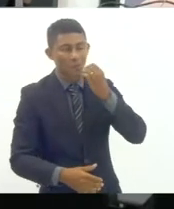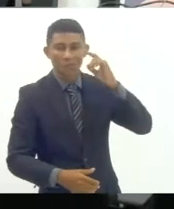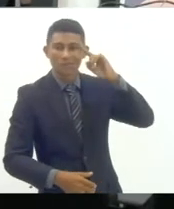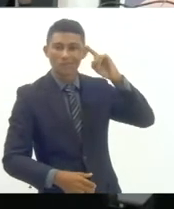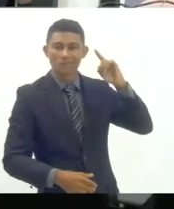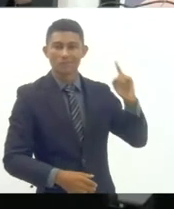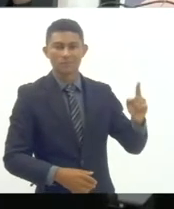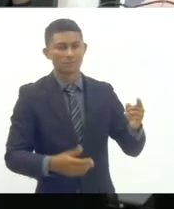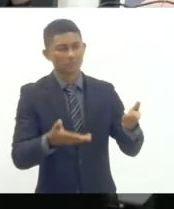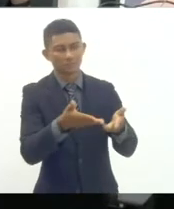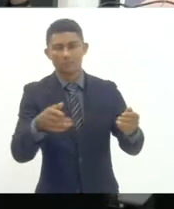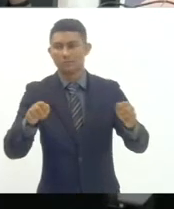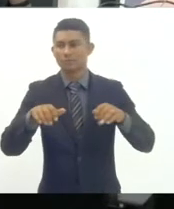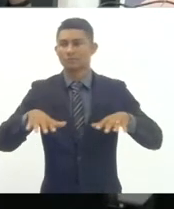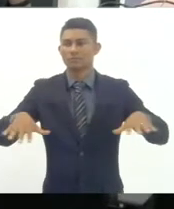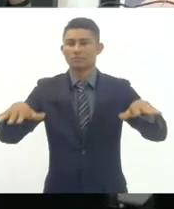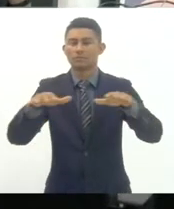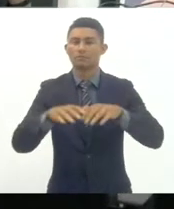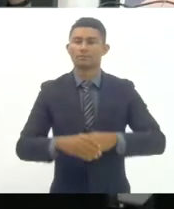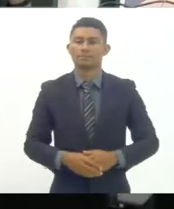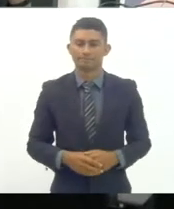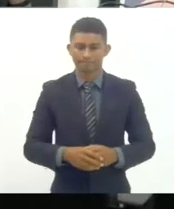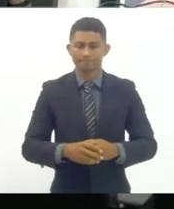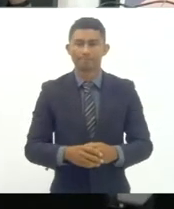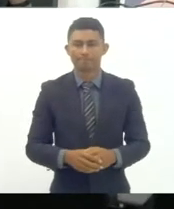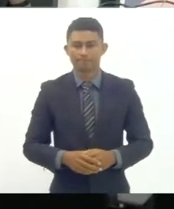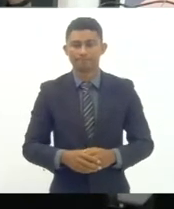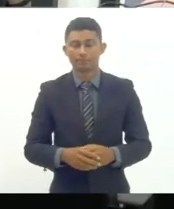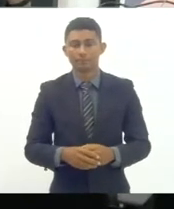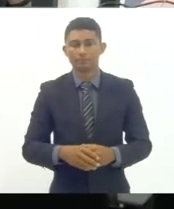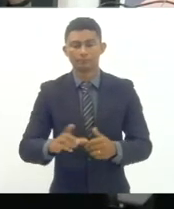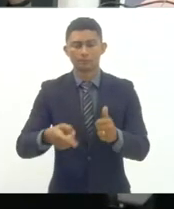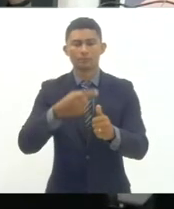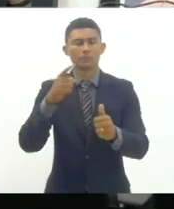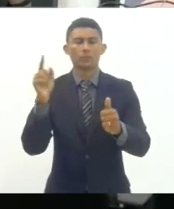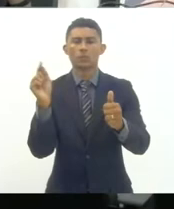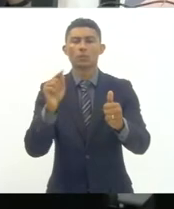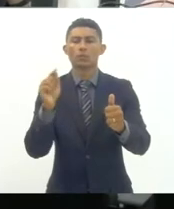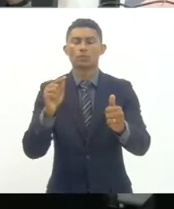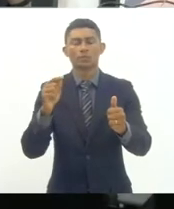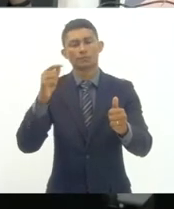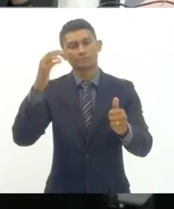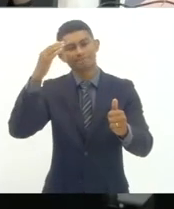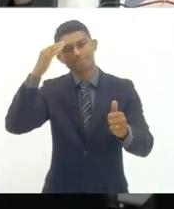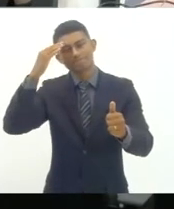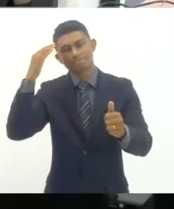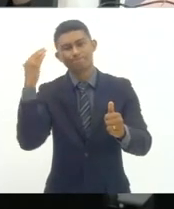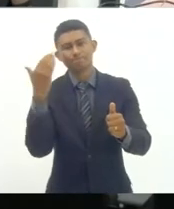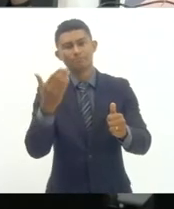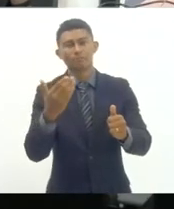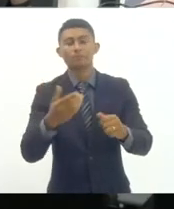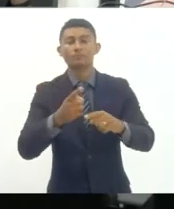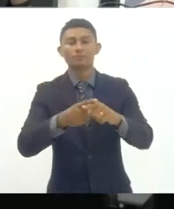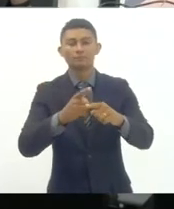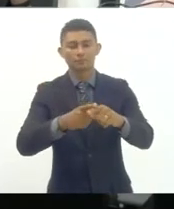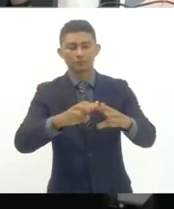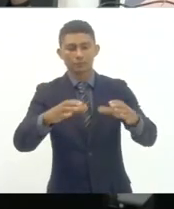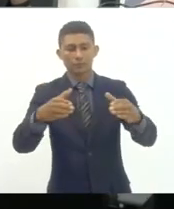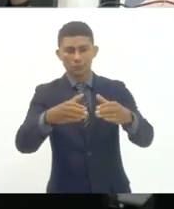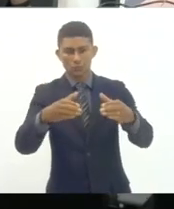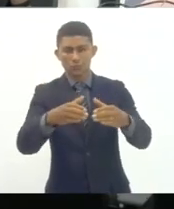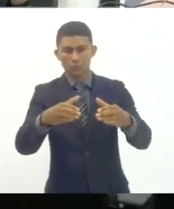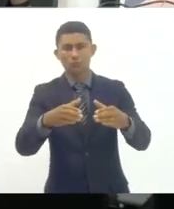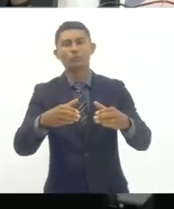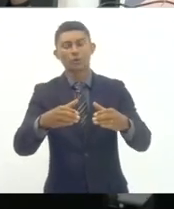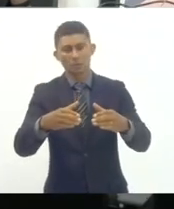todos e todas e a todes primeiramente agradecer a campanha nacional pelo direito à